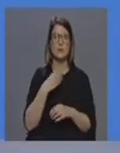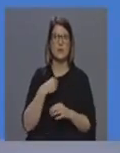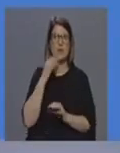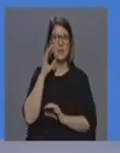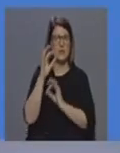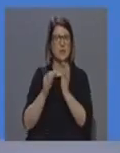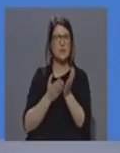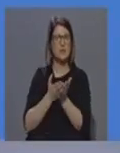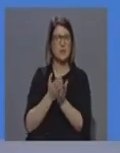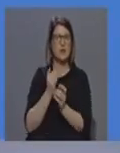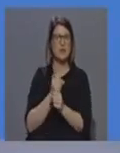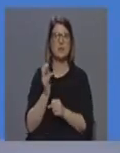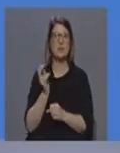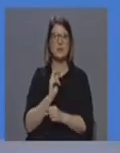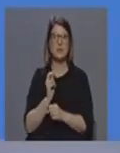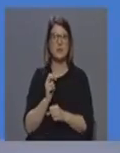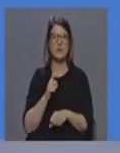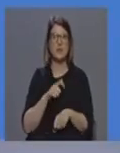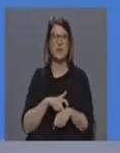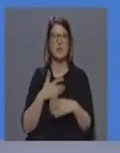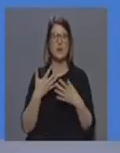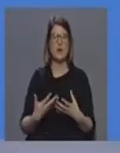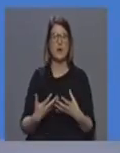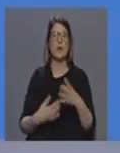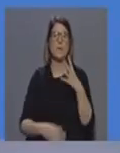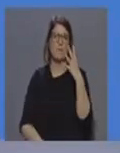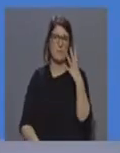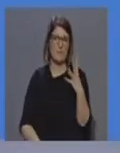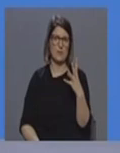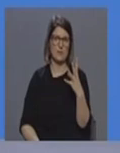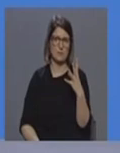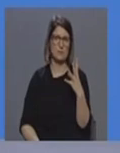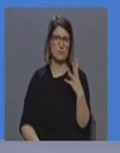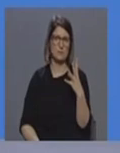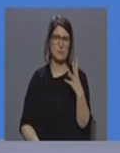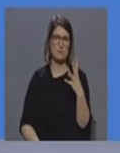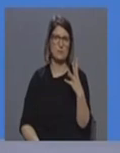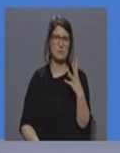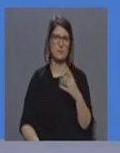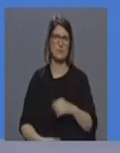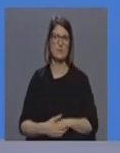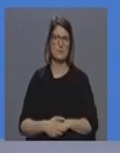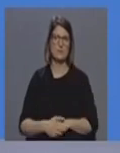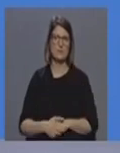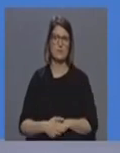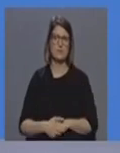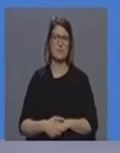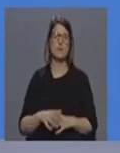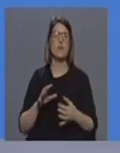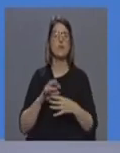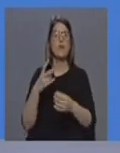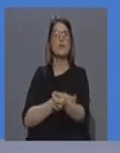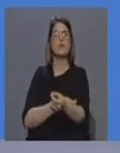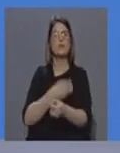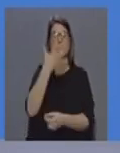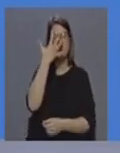ilha terceira tem atualmente quatro intensivistas E a nível de anestesistas